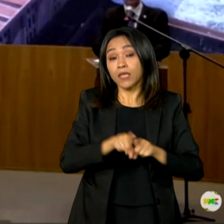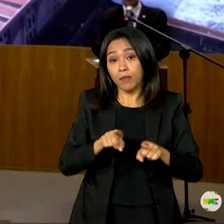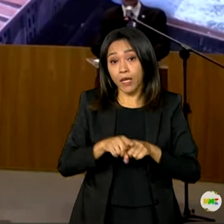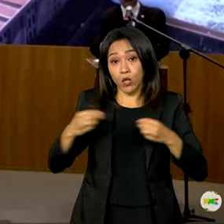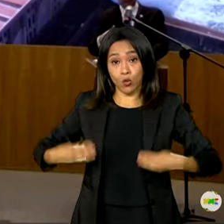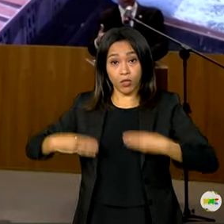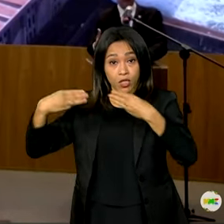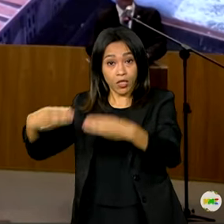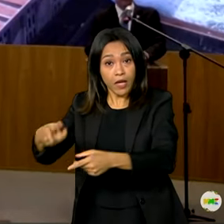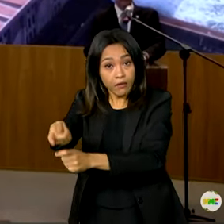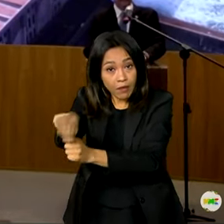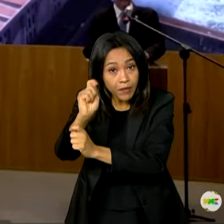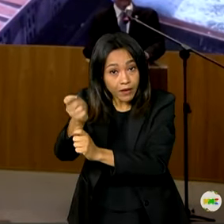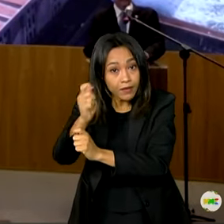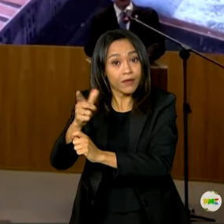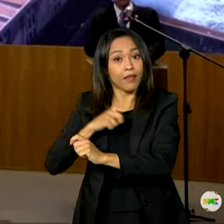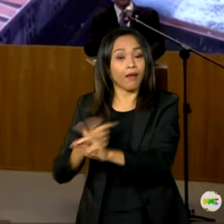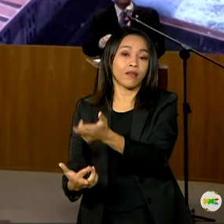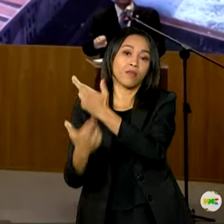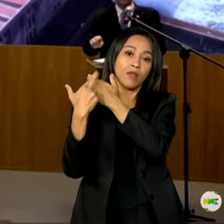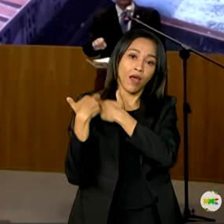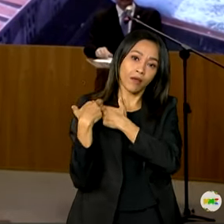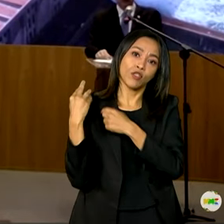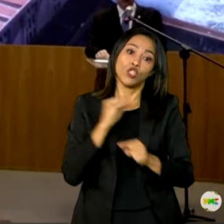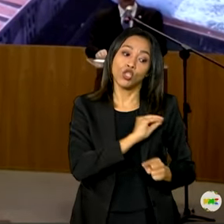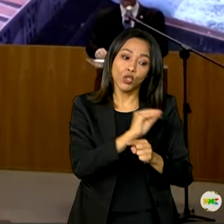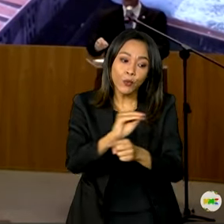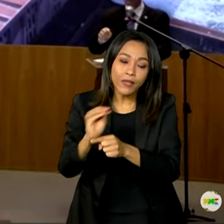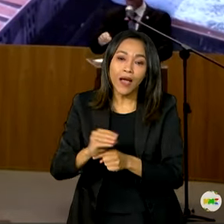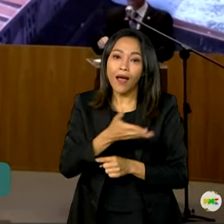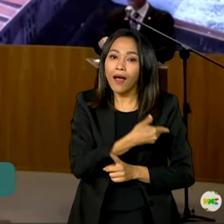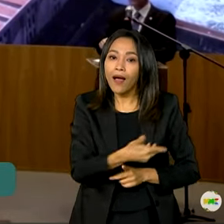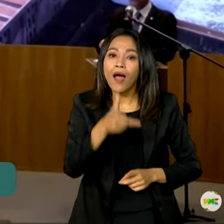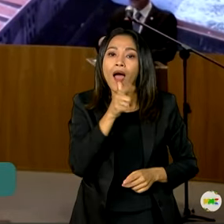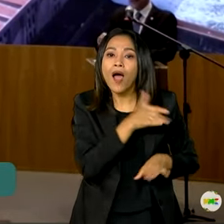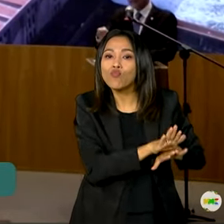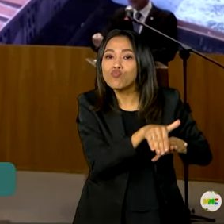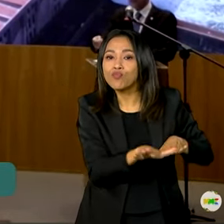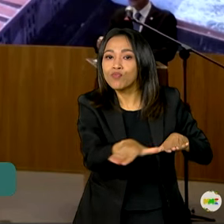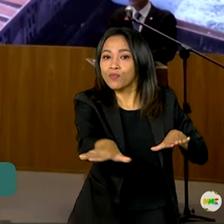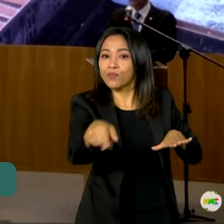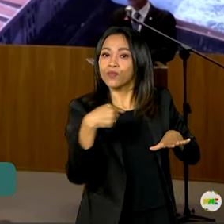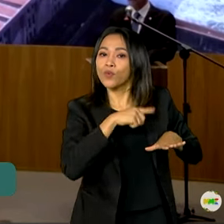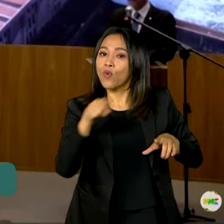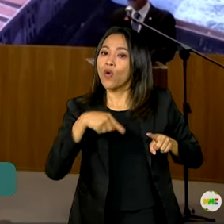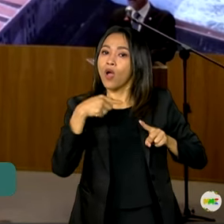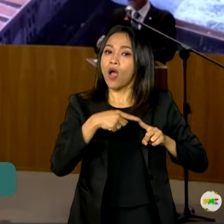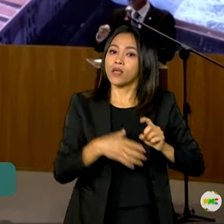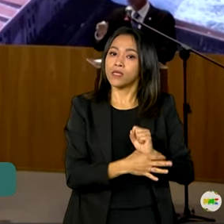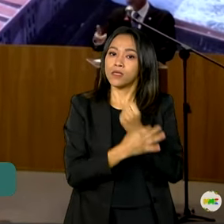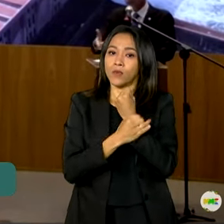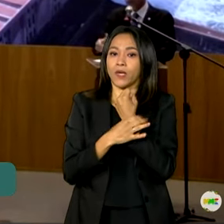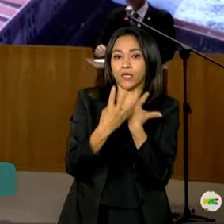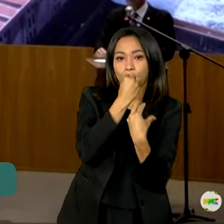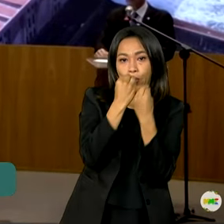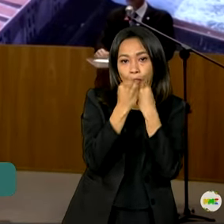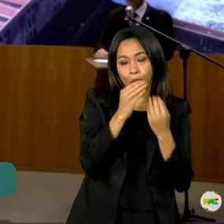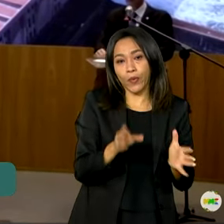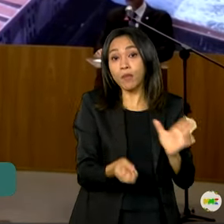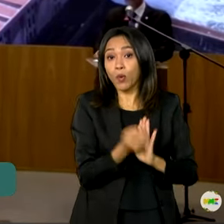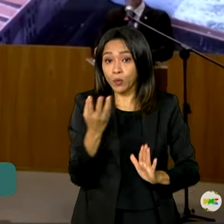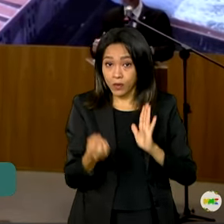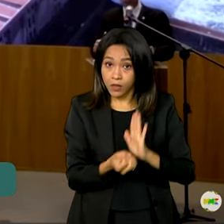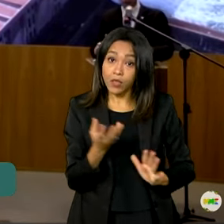tem a responsabilidade de cuidar dessas águas com vista à segurança alimentar, à produção de